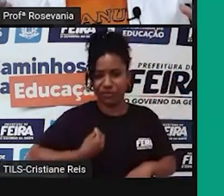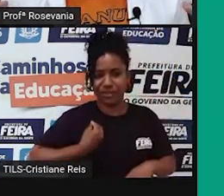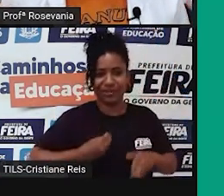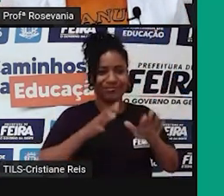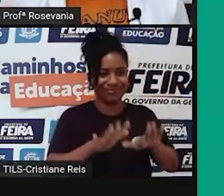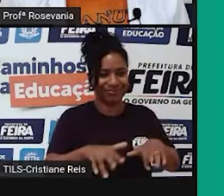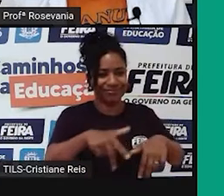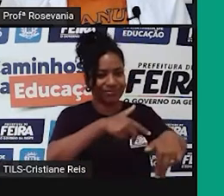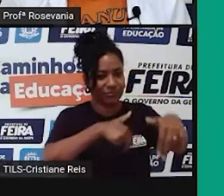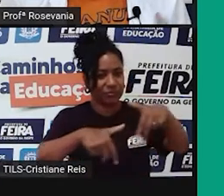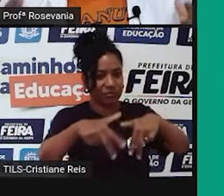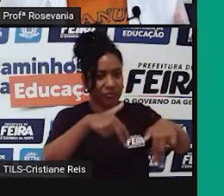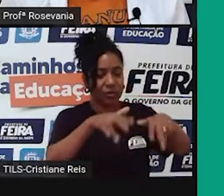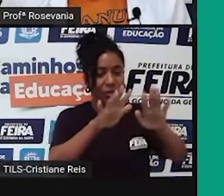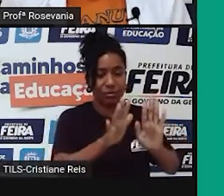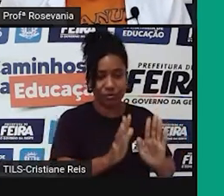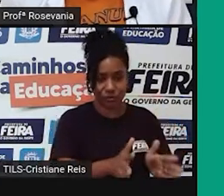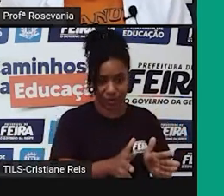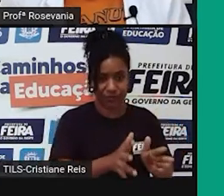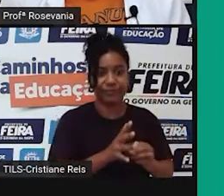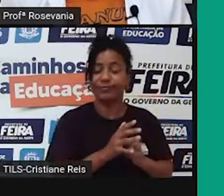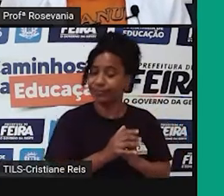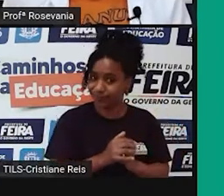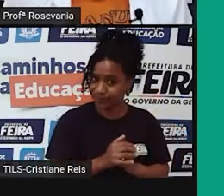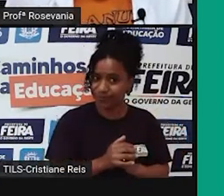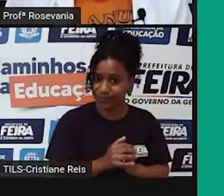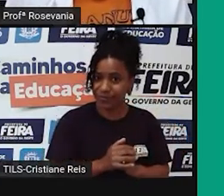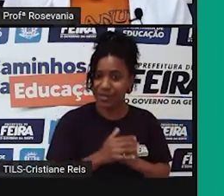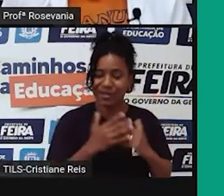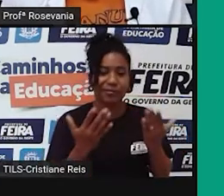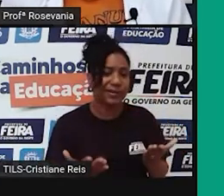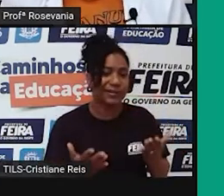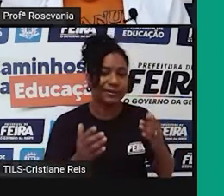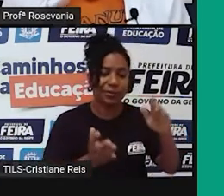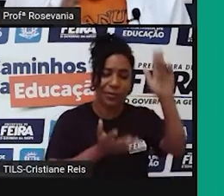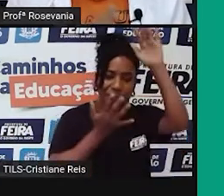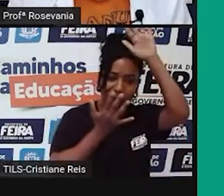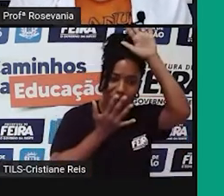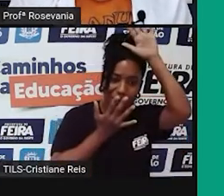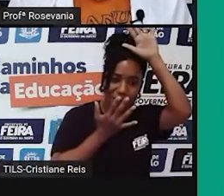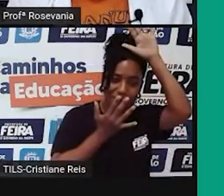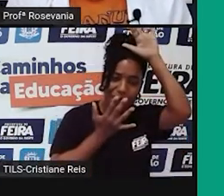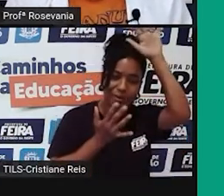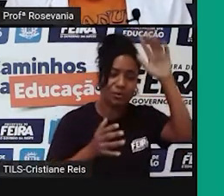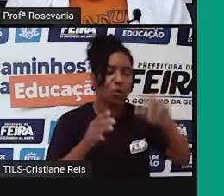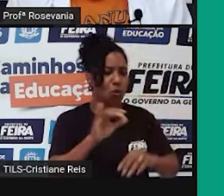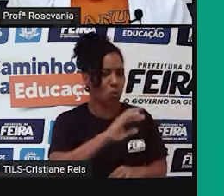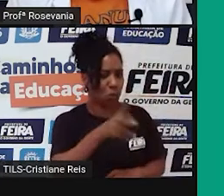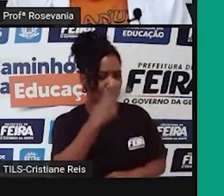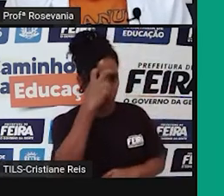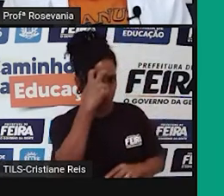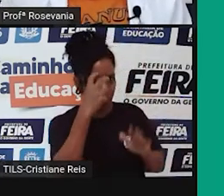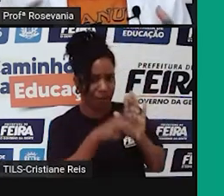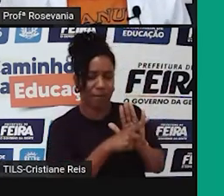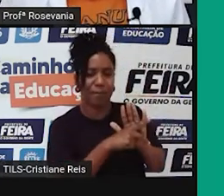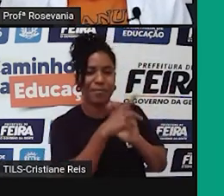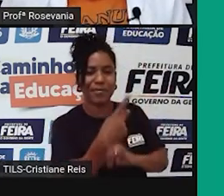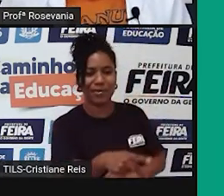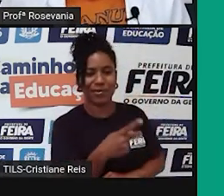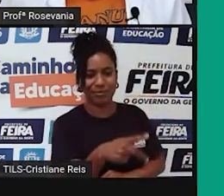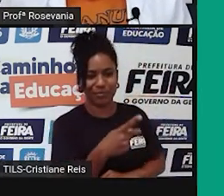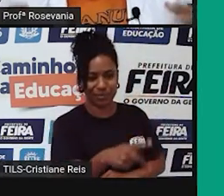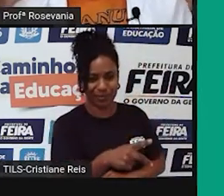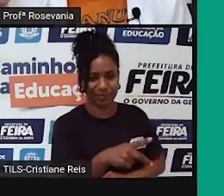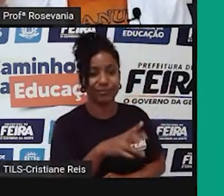ela, de certa forma, foi um pouco abafada, né, com o processo de aculturação que ocorreu, né, com os povos indígenas, mas